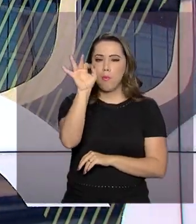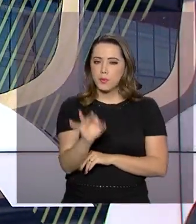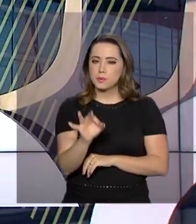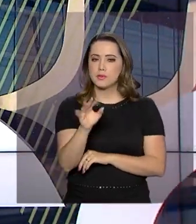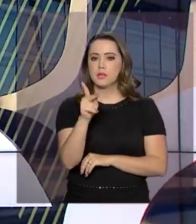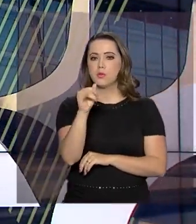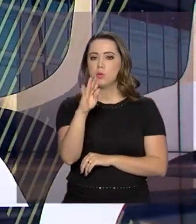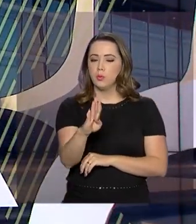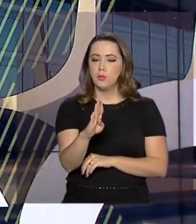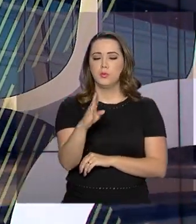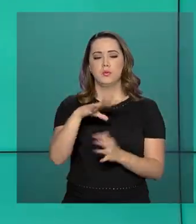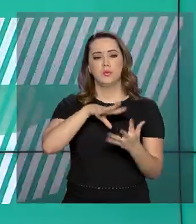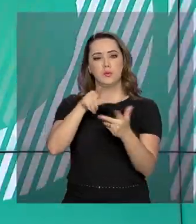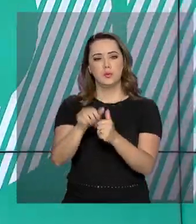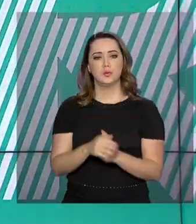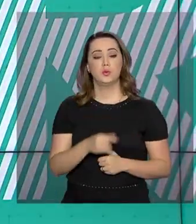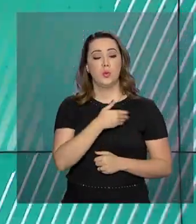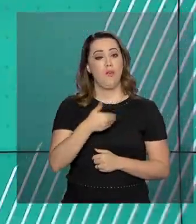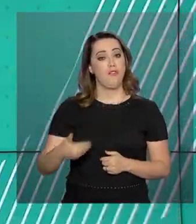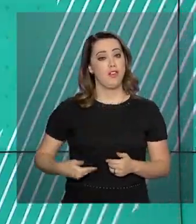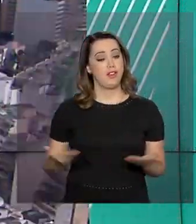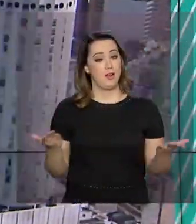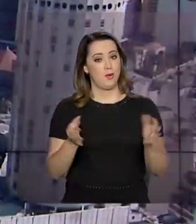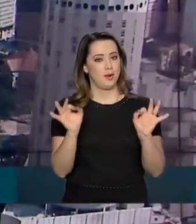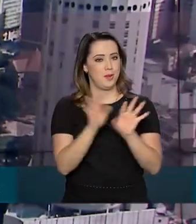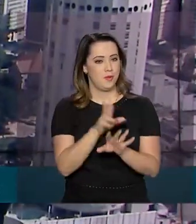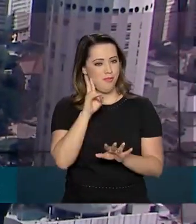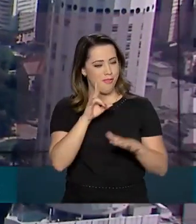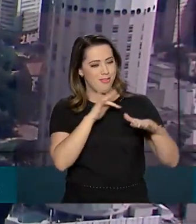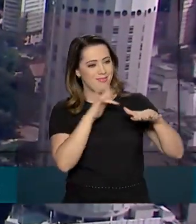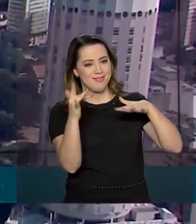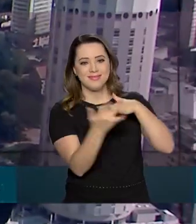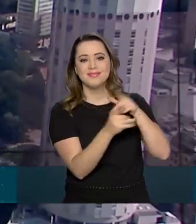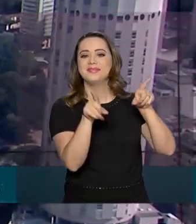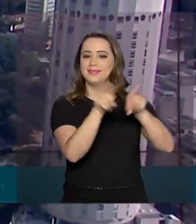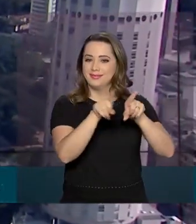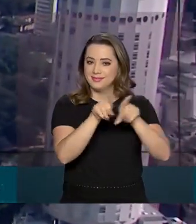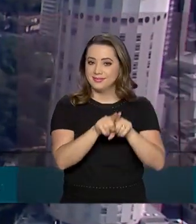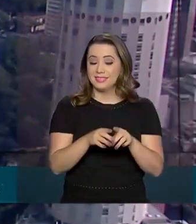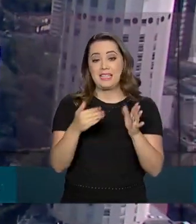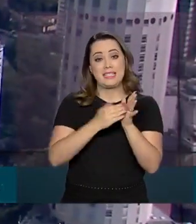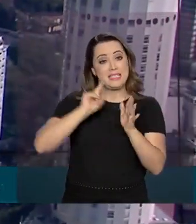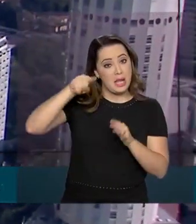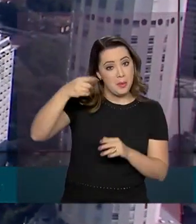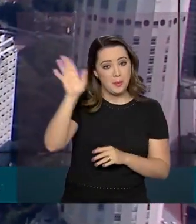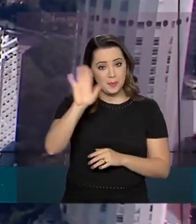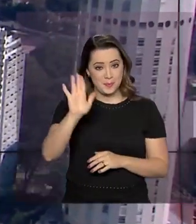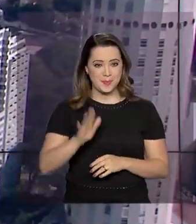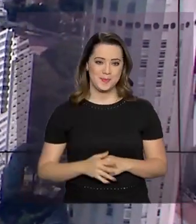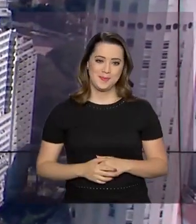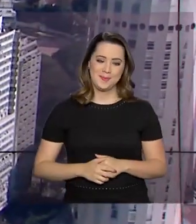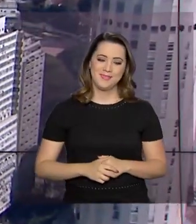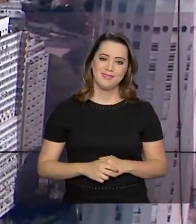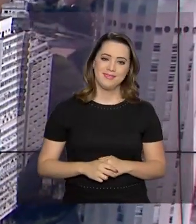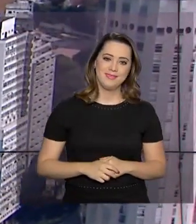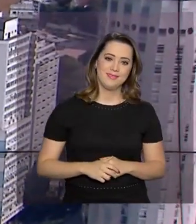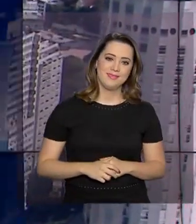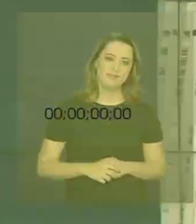O governo agora fica por aqui. E você pode nos acompanhar também pelas redes sociais. Até a próxima edição.